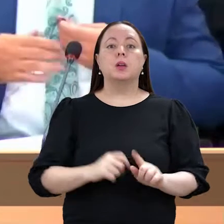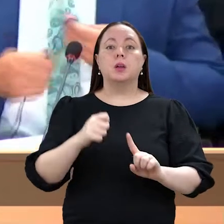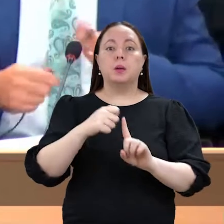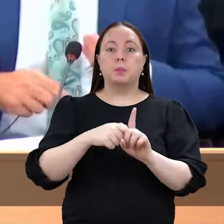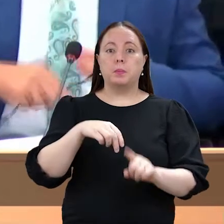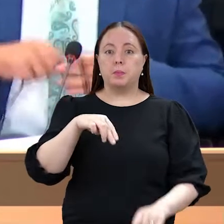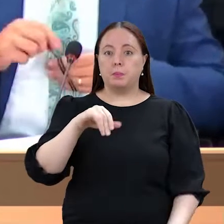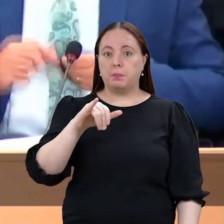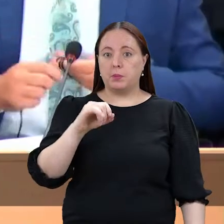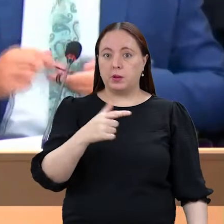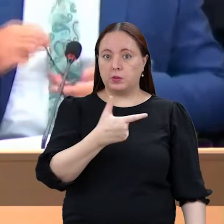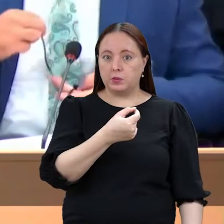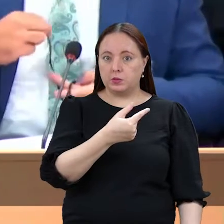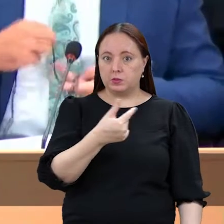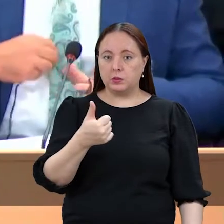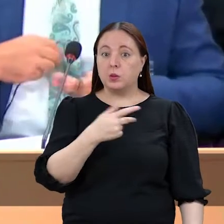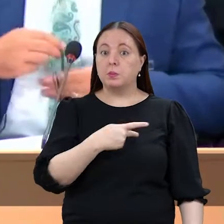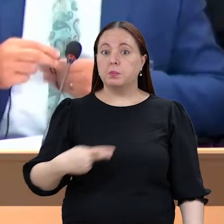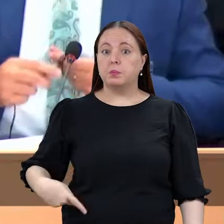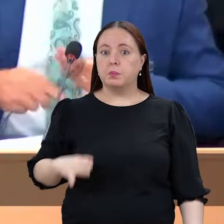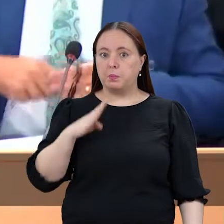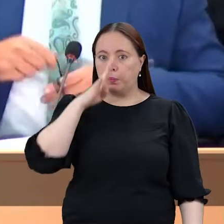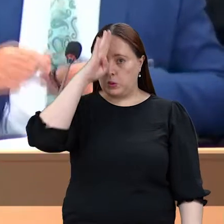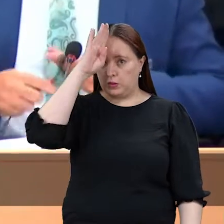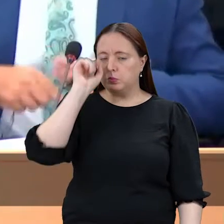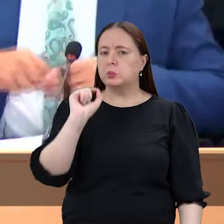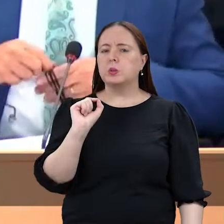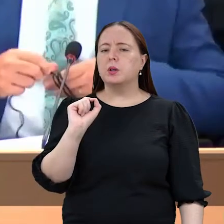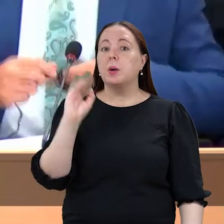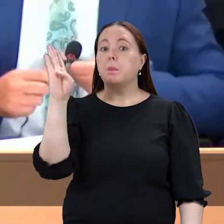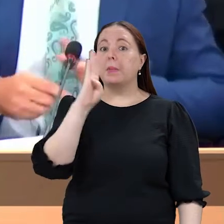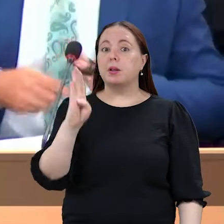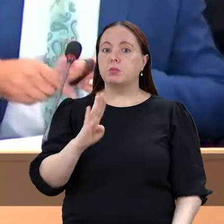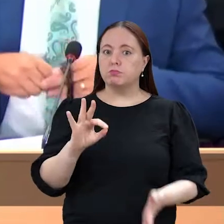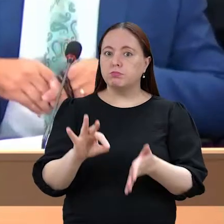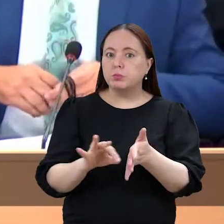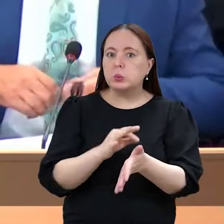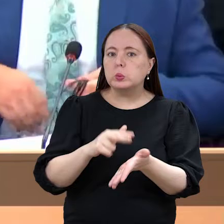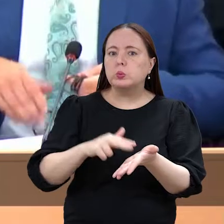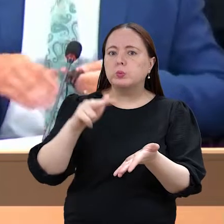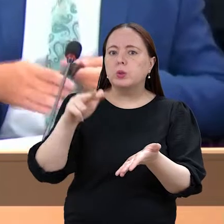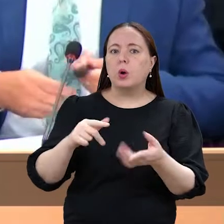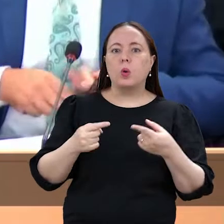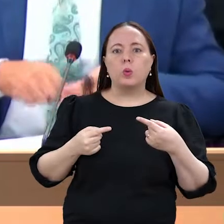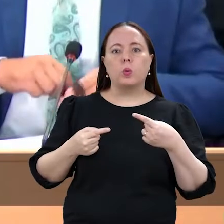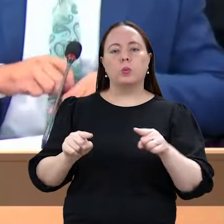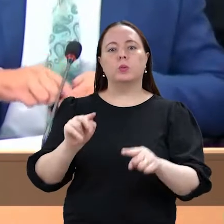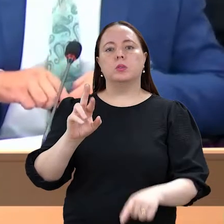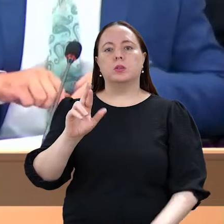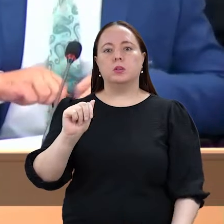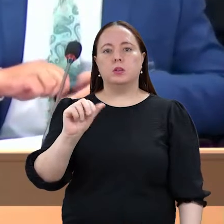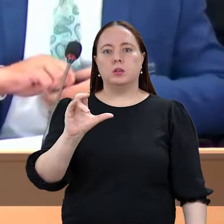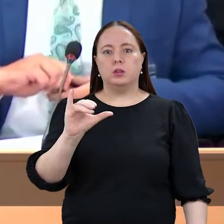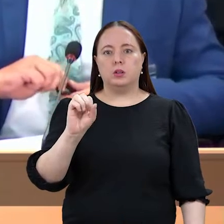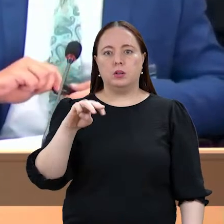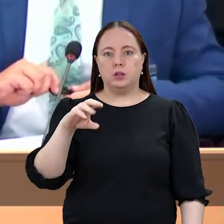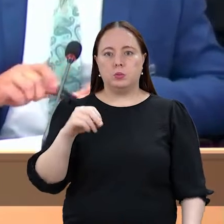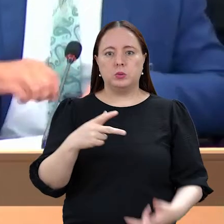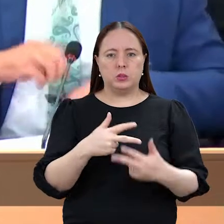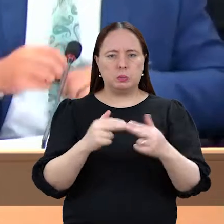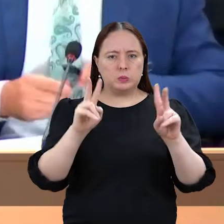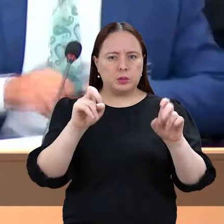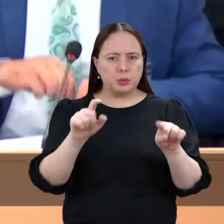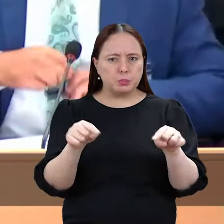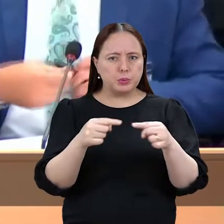ato do presidente Bolsonaro, o Brasil ratificou a Convenção Interamericana contra o Racismo, a Discriminação Racial e formas